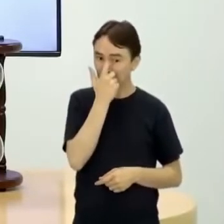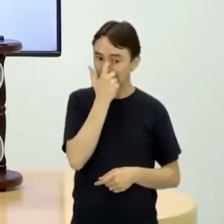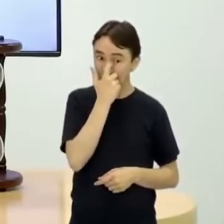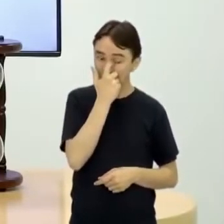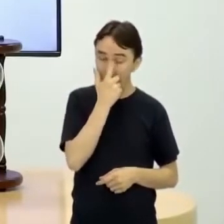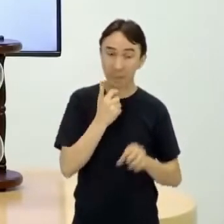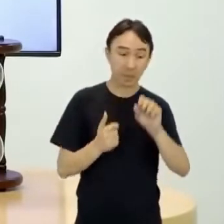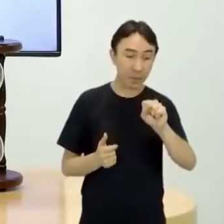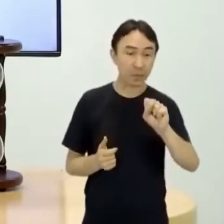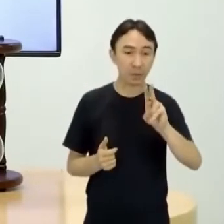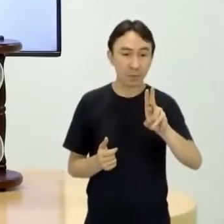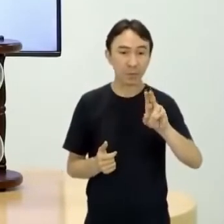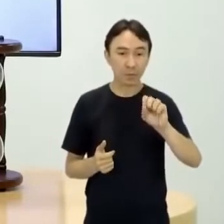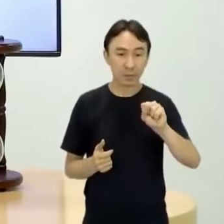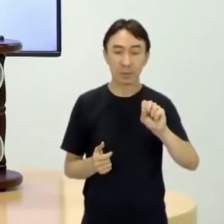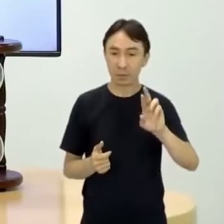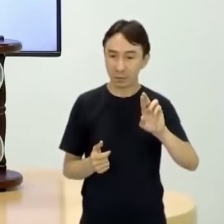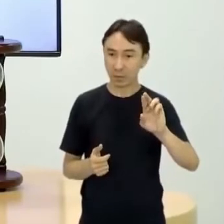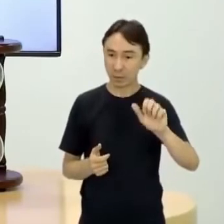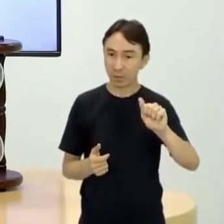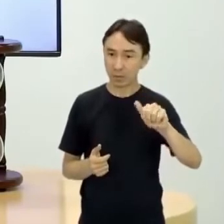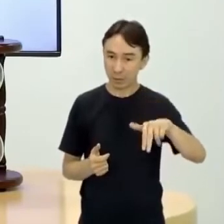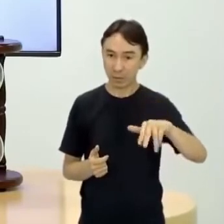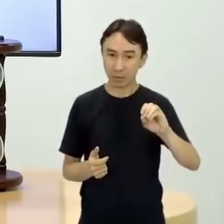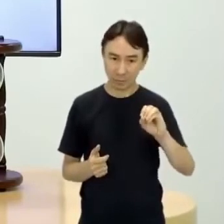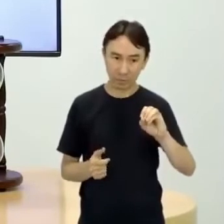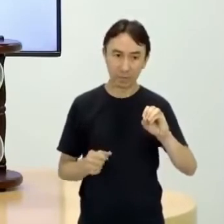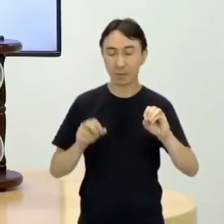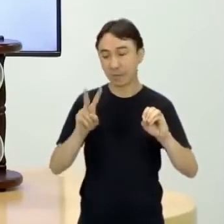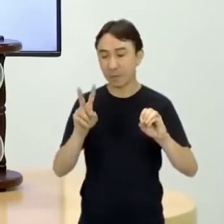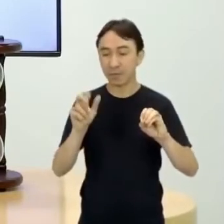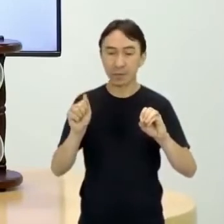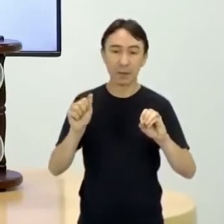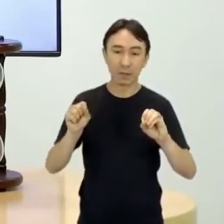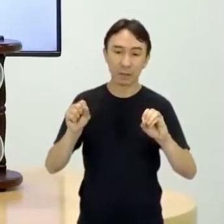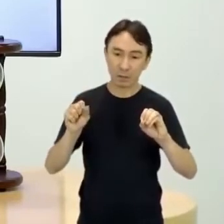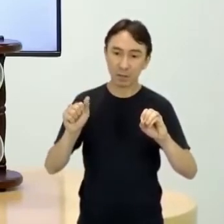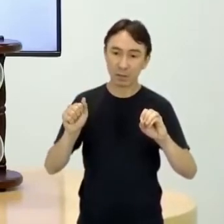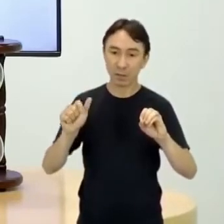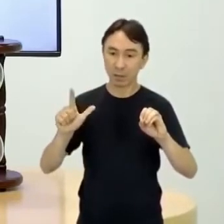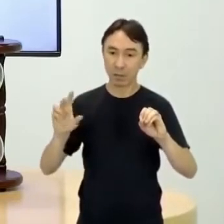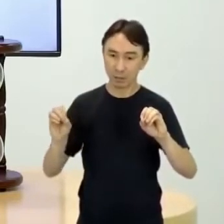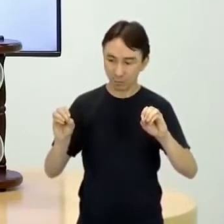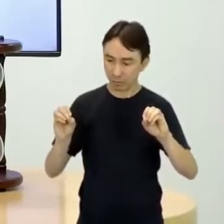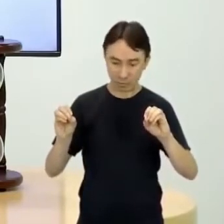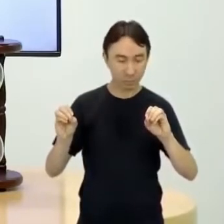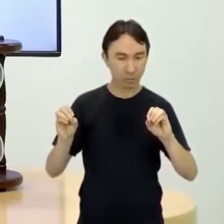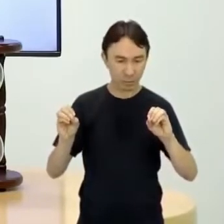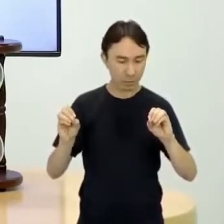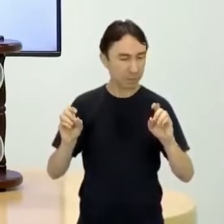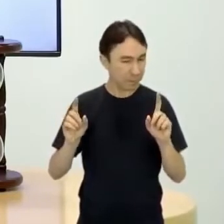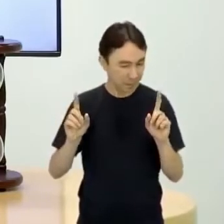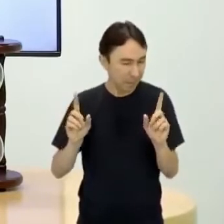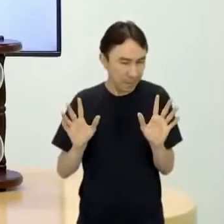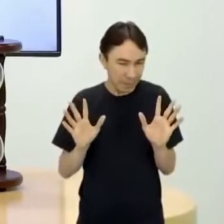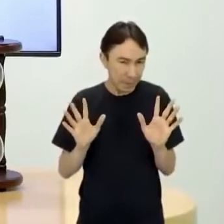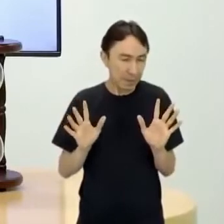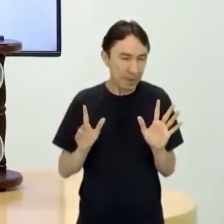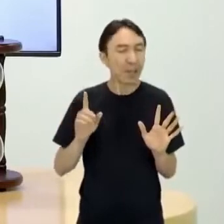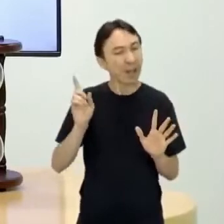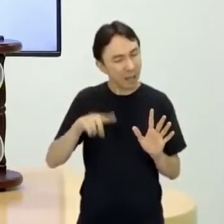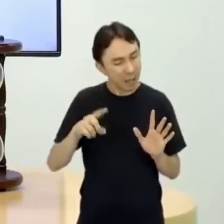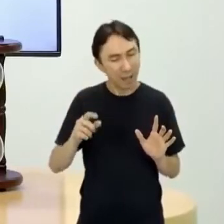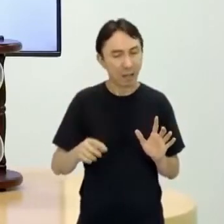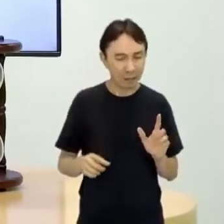Suzerano e vassalo. Importante lembrar isso, né? Que tanto o suzerano quanto o vassalo, eles participam... Eles são homens da